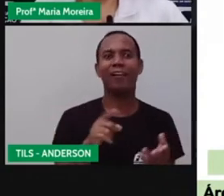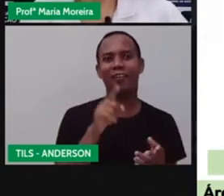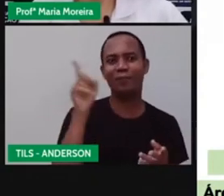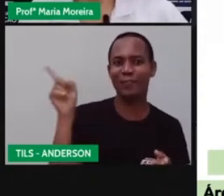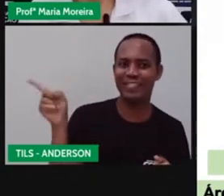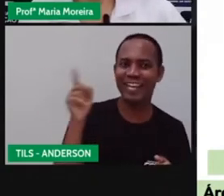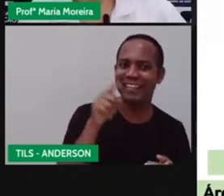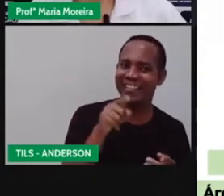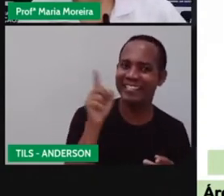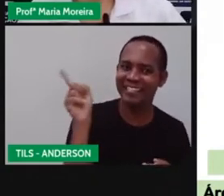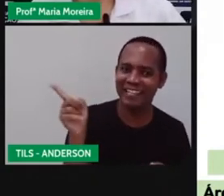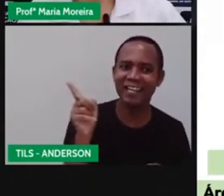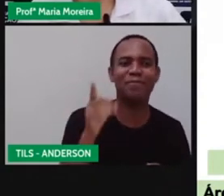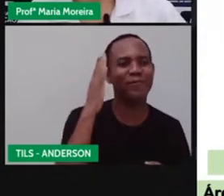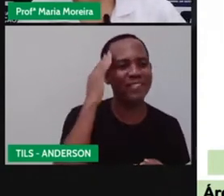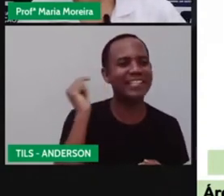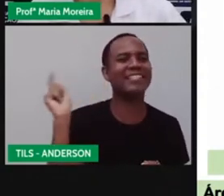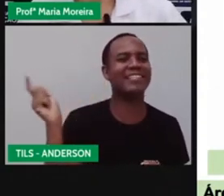Pois é!